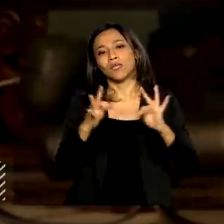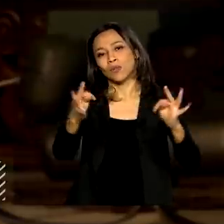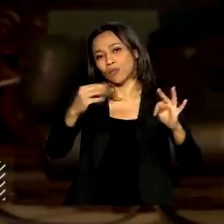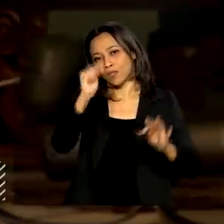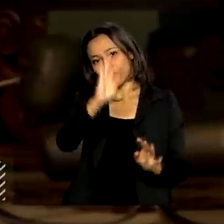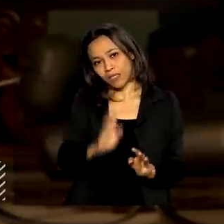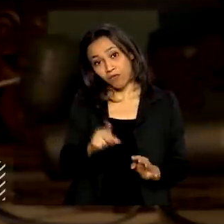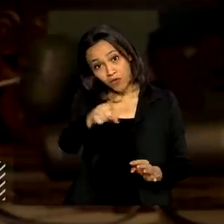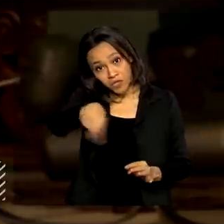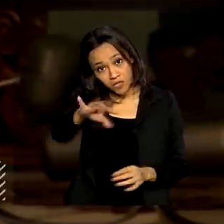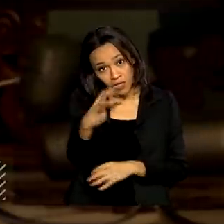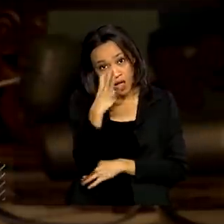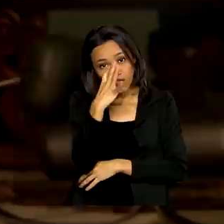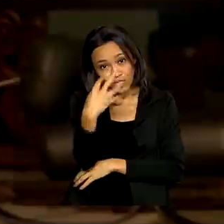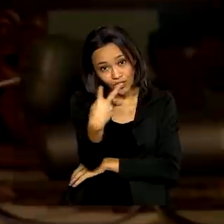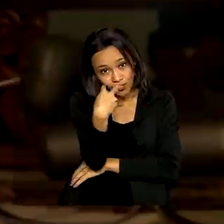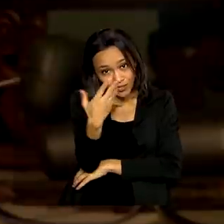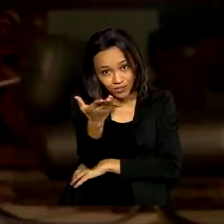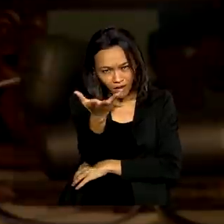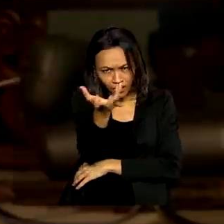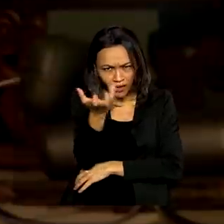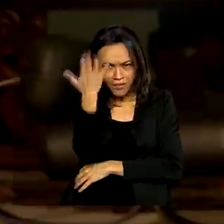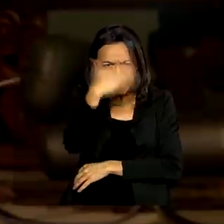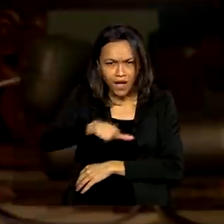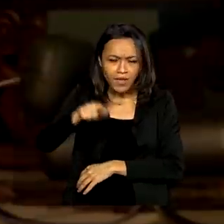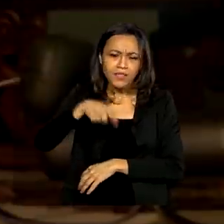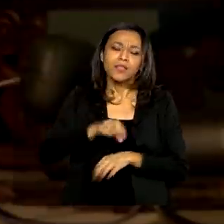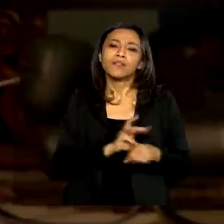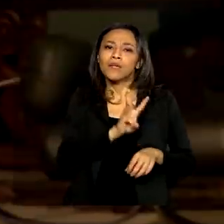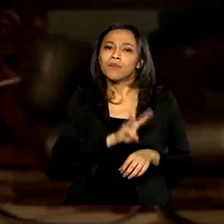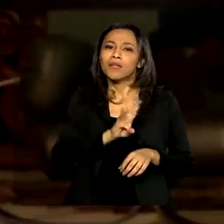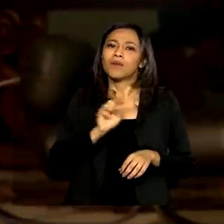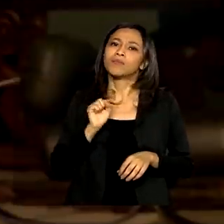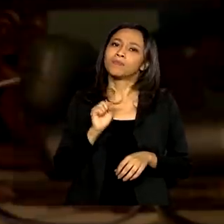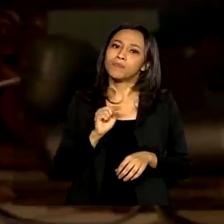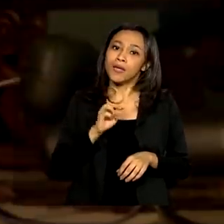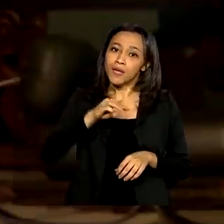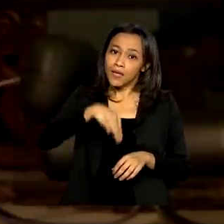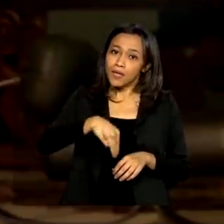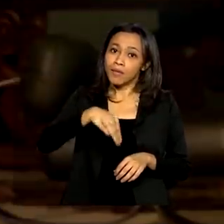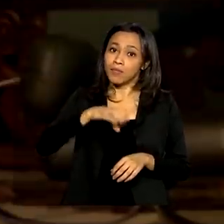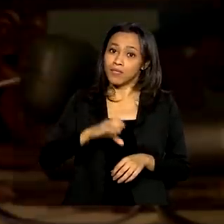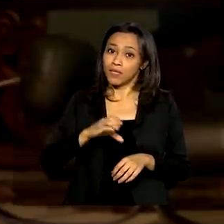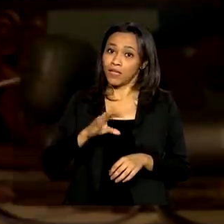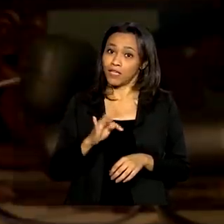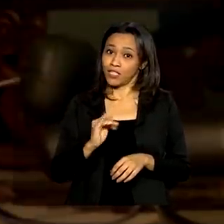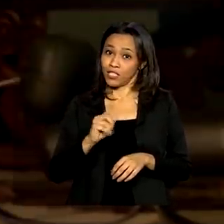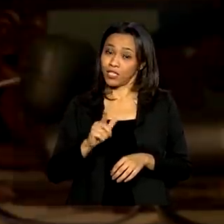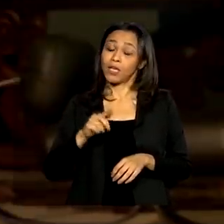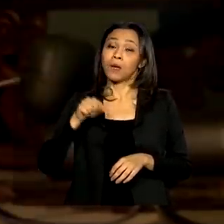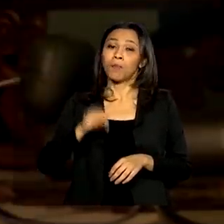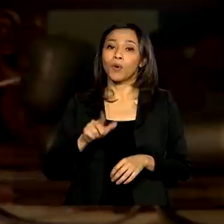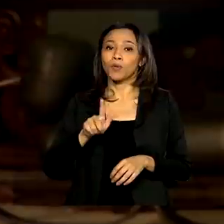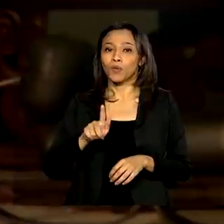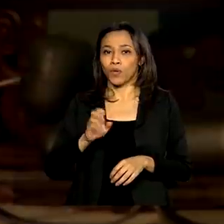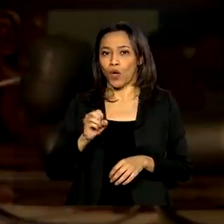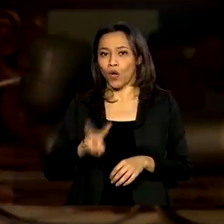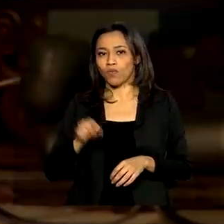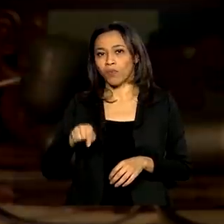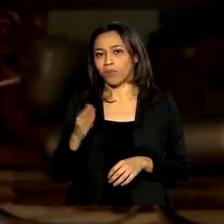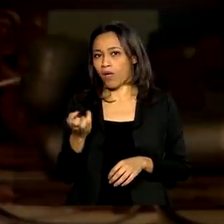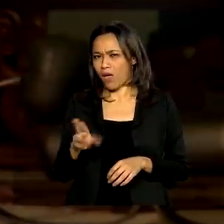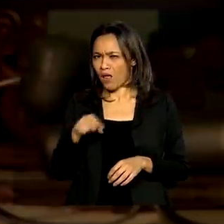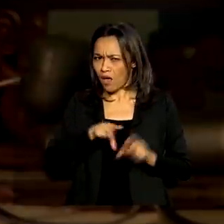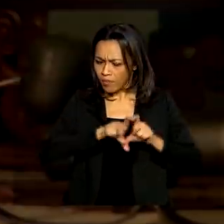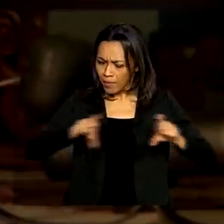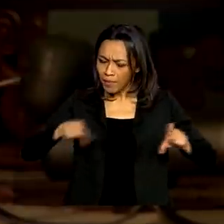para quem está nos assistindo mais informações em www.mcetic.gov.br ali tem